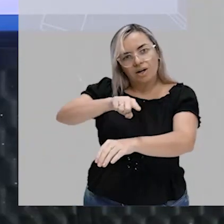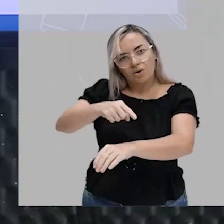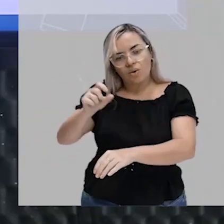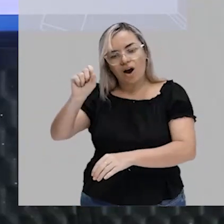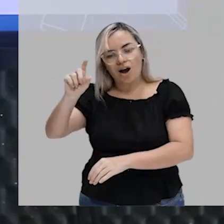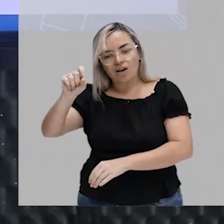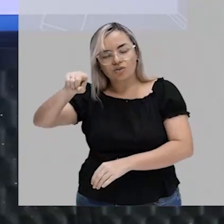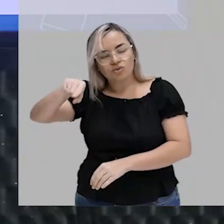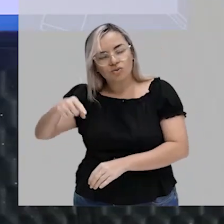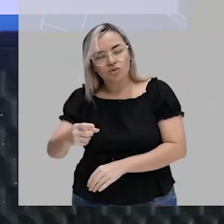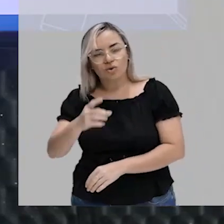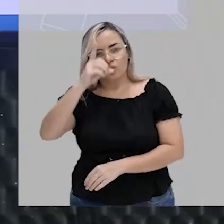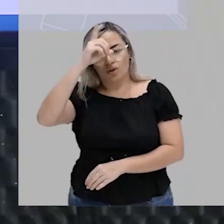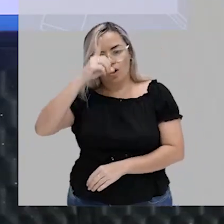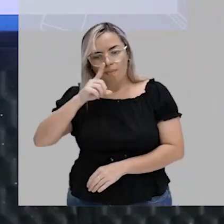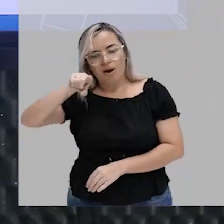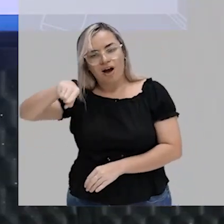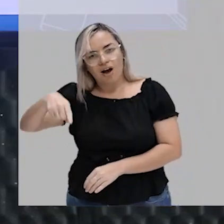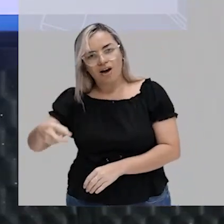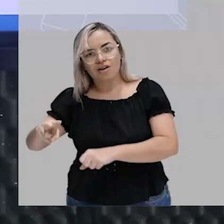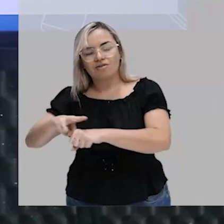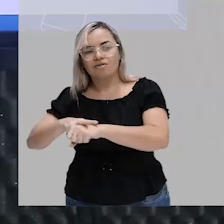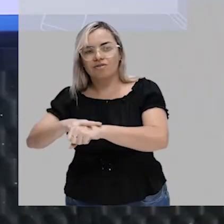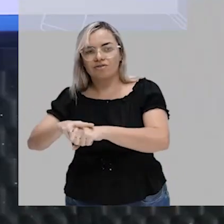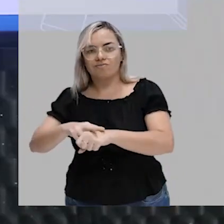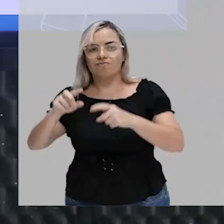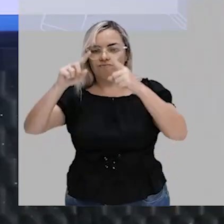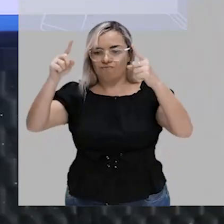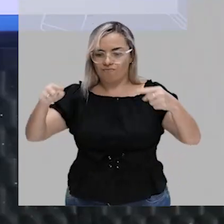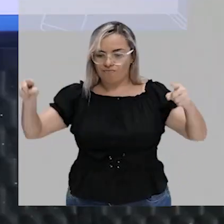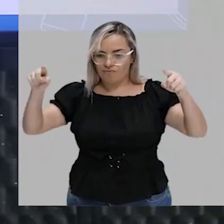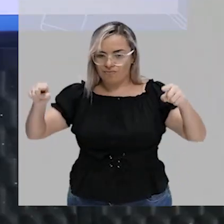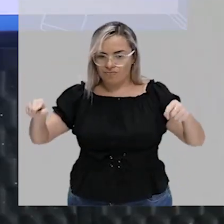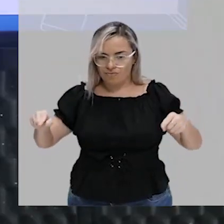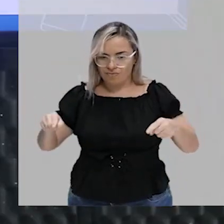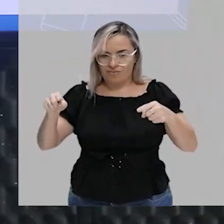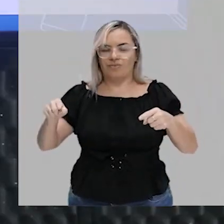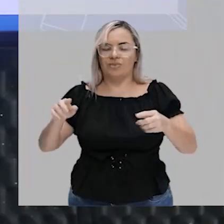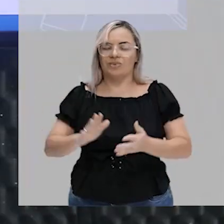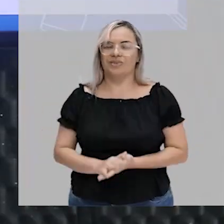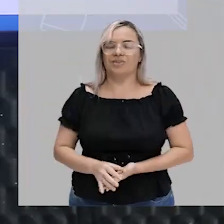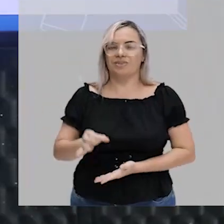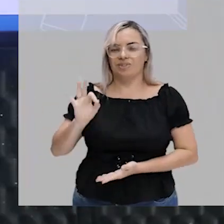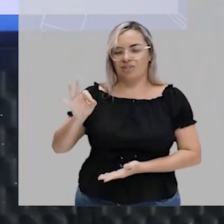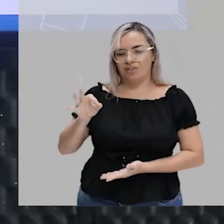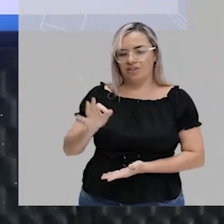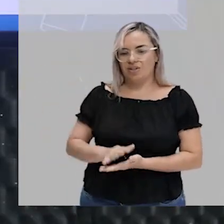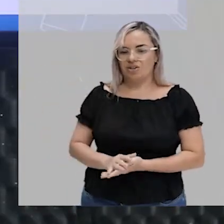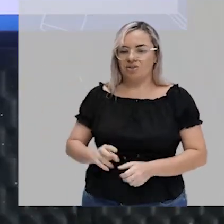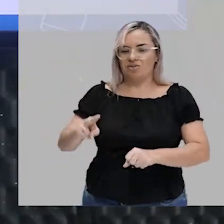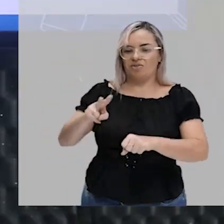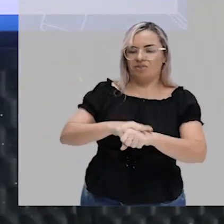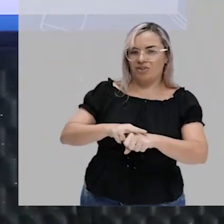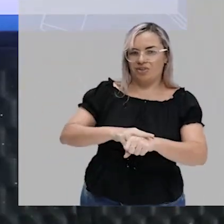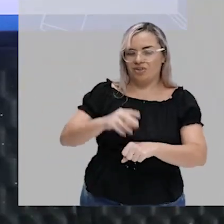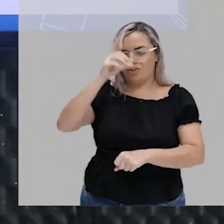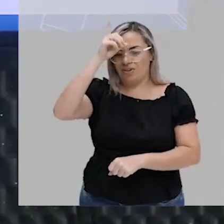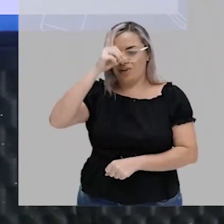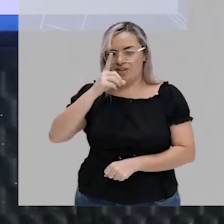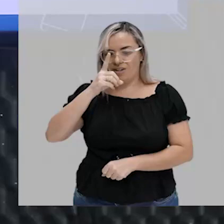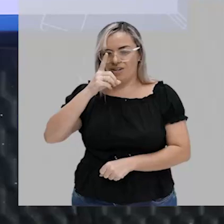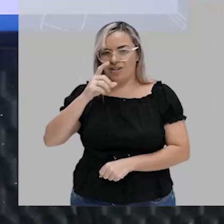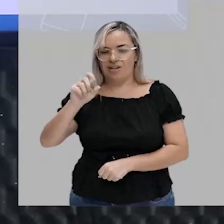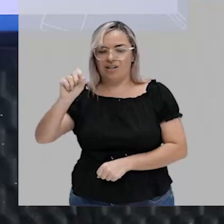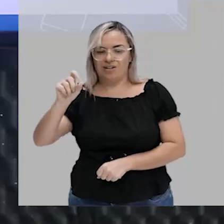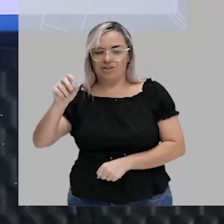amarelo e verde. Eu tenho certeza que tu escreveu verde, amarelo, azul e branco. Tá errado? Não, não tá. É